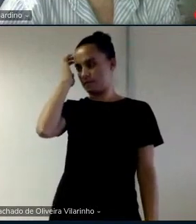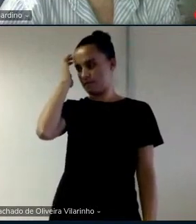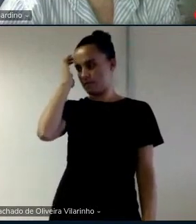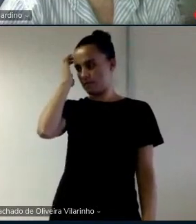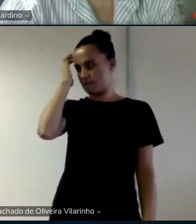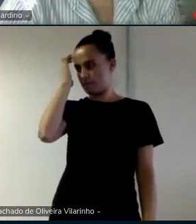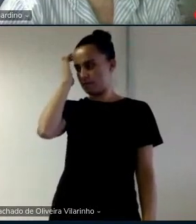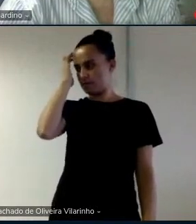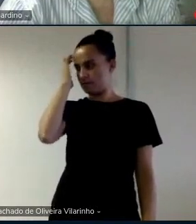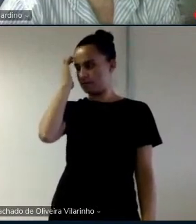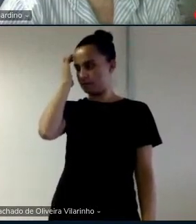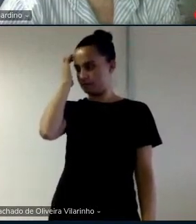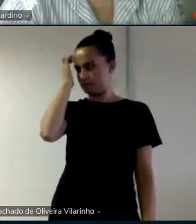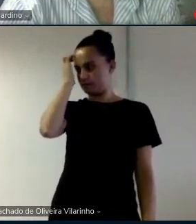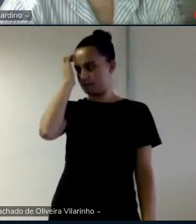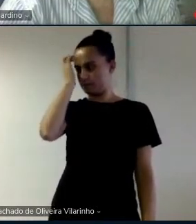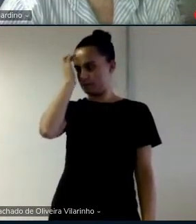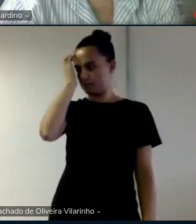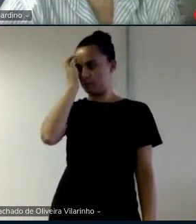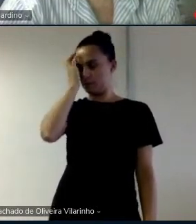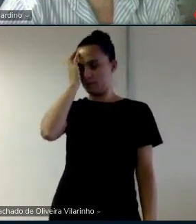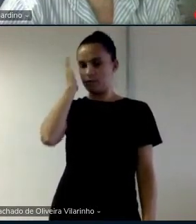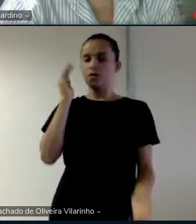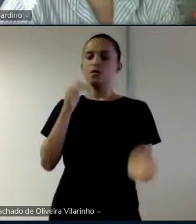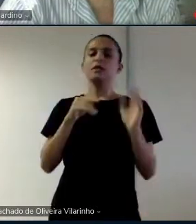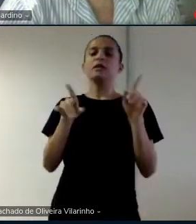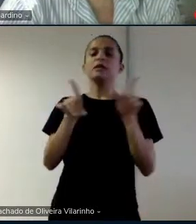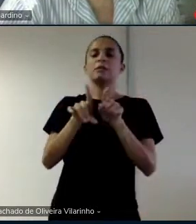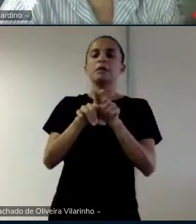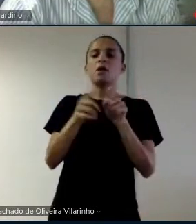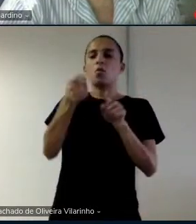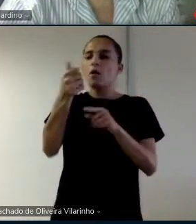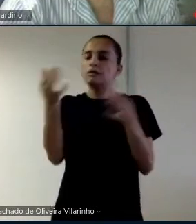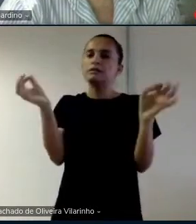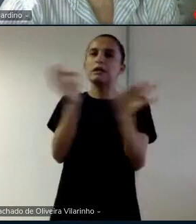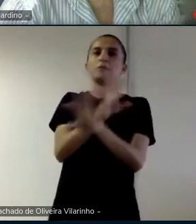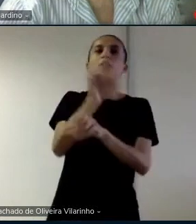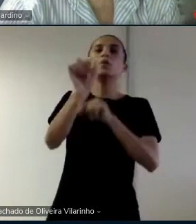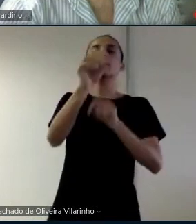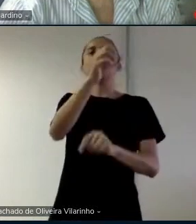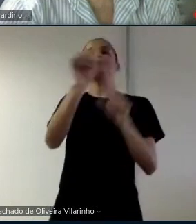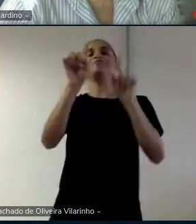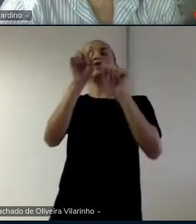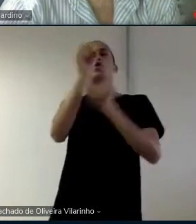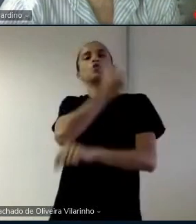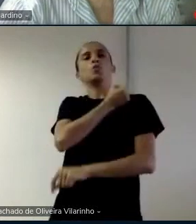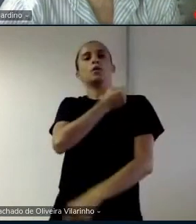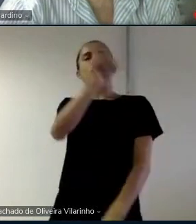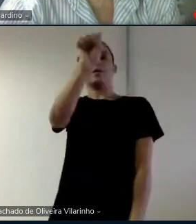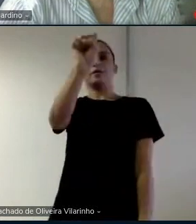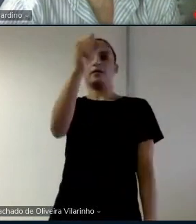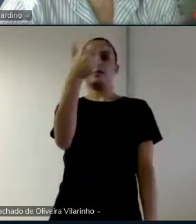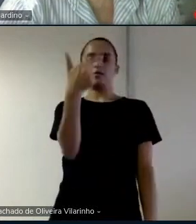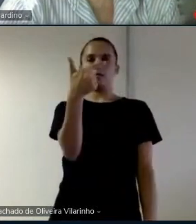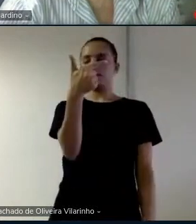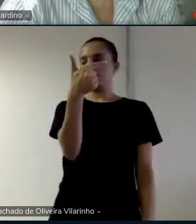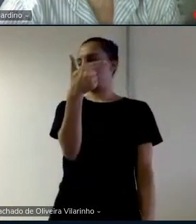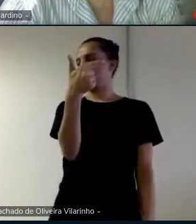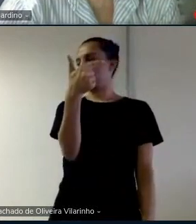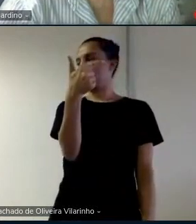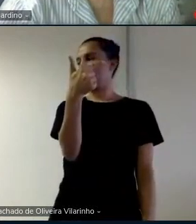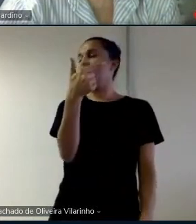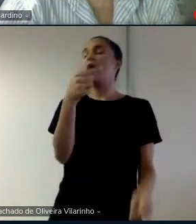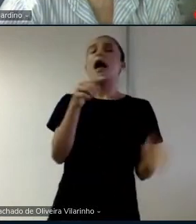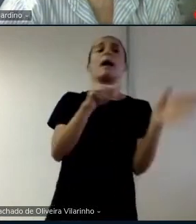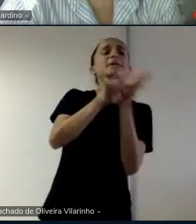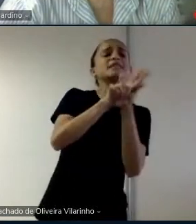e por fim é no slide 82 eles irão pesquisar você fala assim